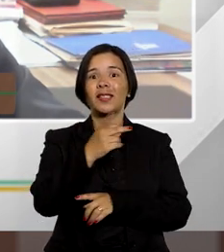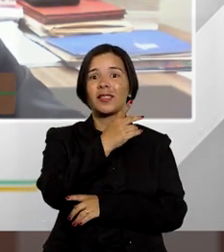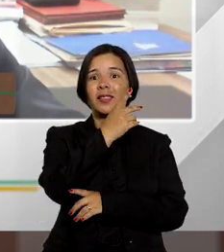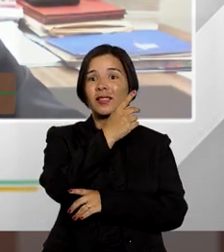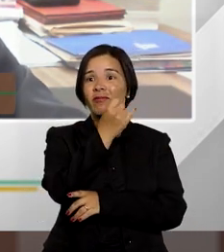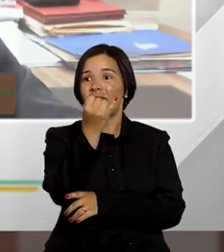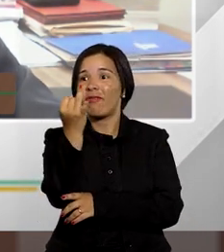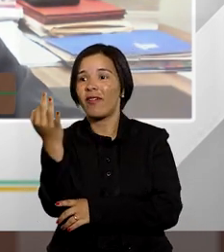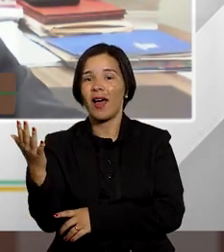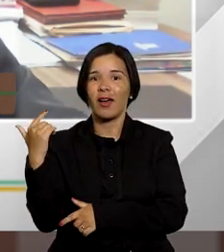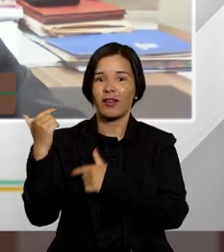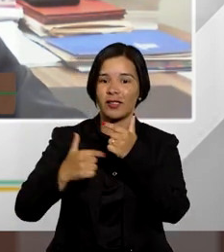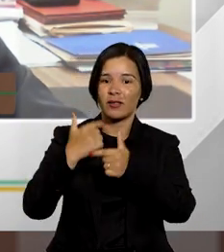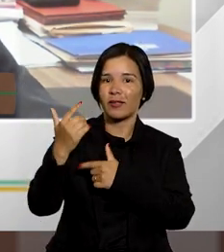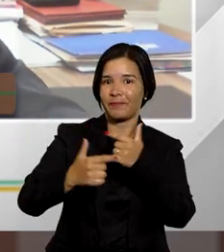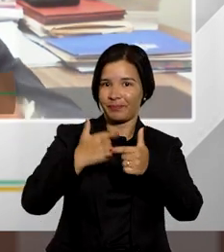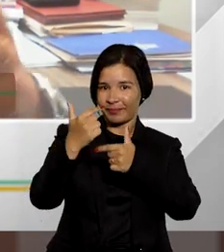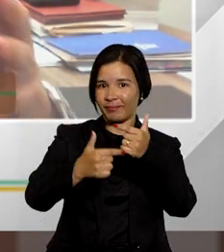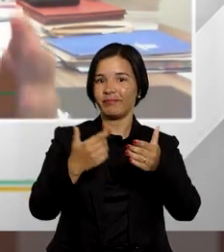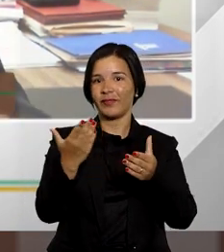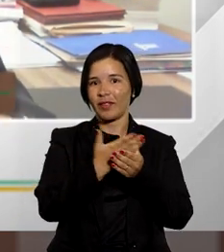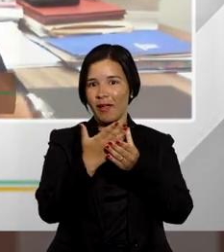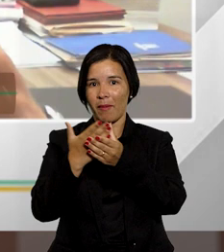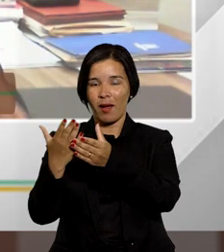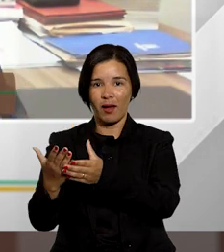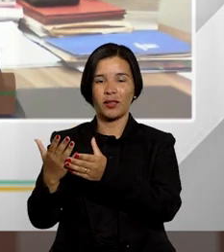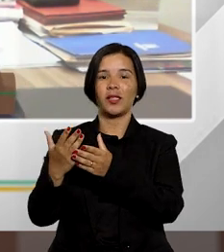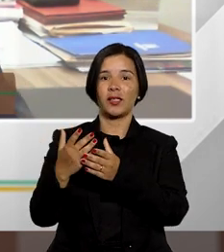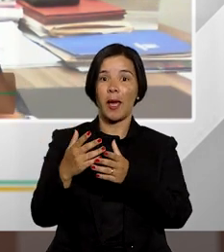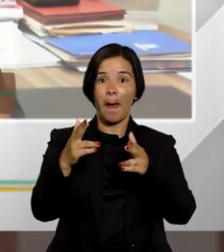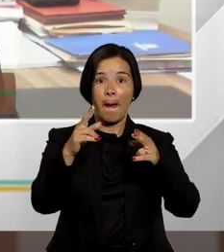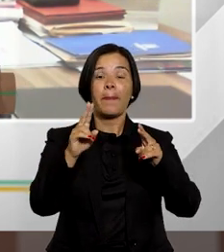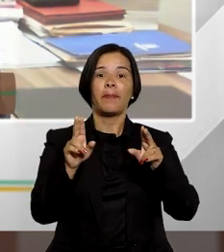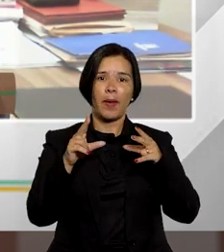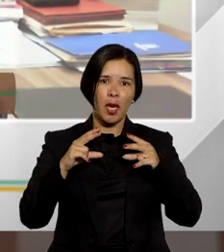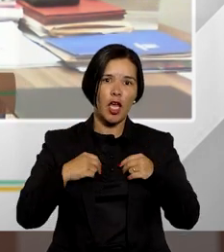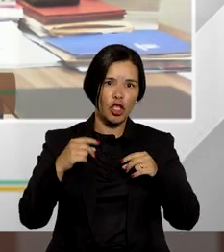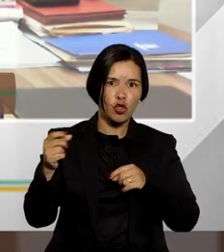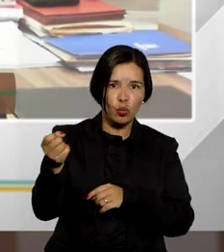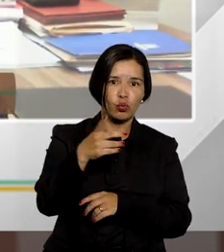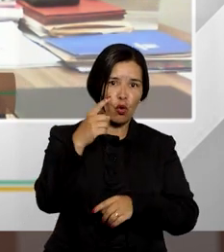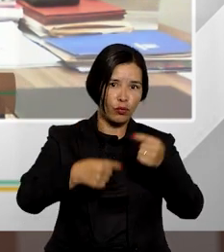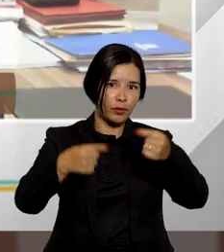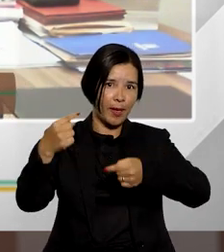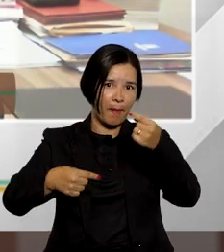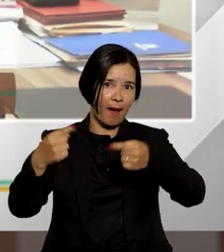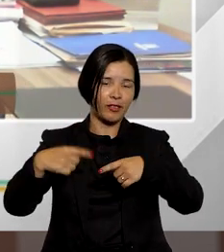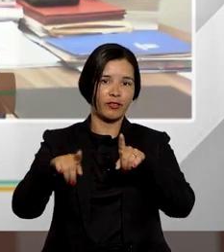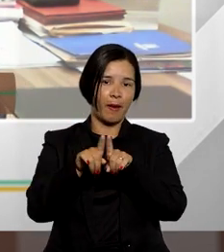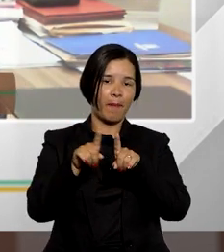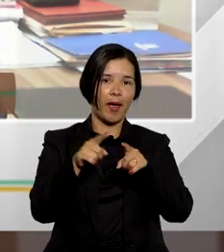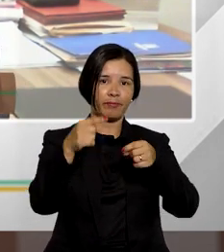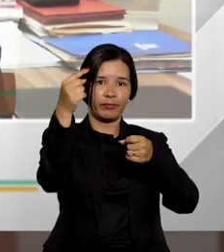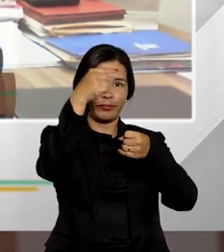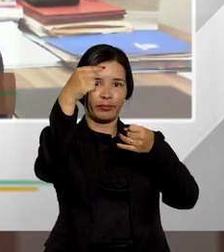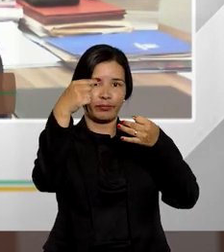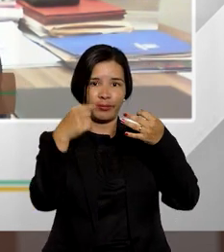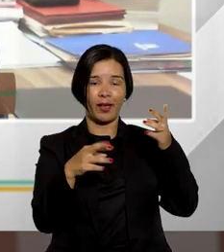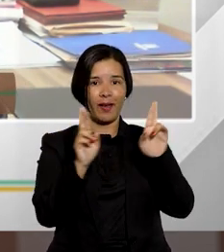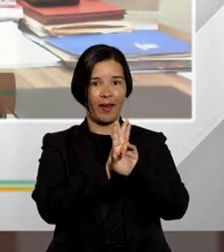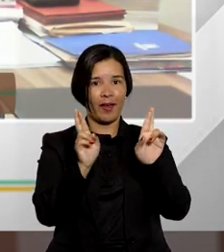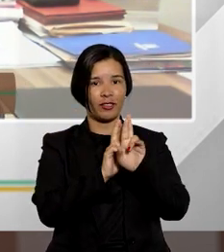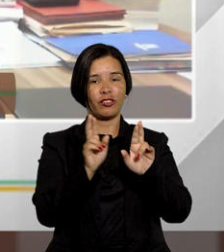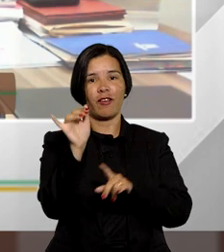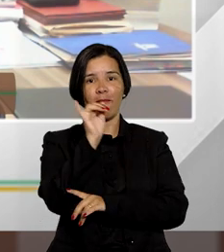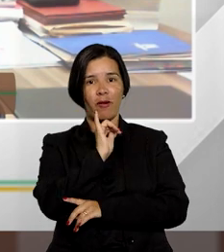muitas as demandas que ainda até talvez mereça um novo debate Fátima temos algumas questões aí relativas